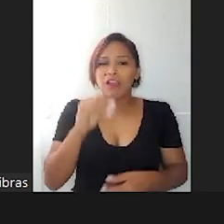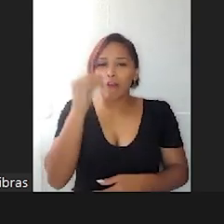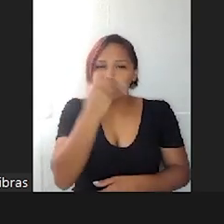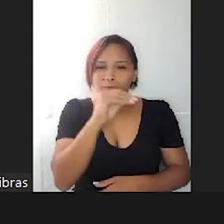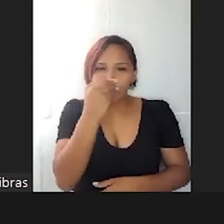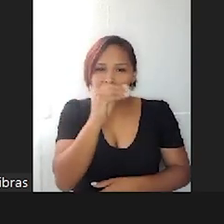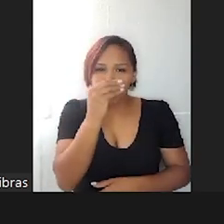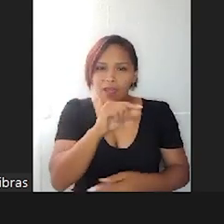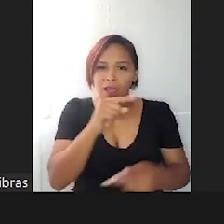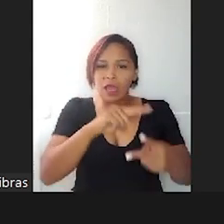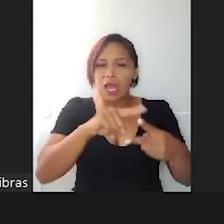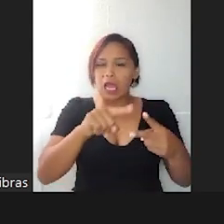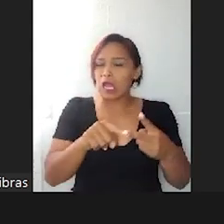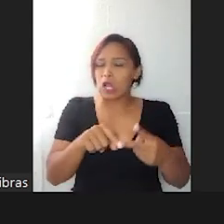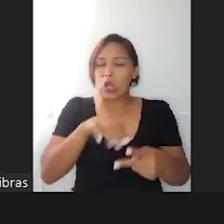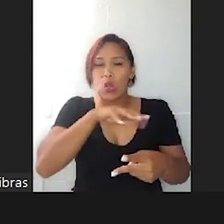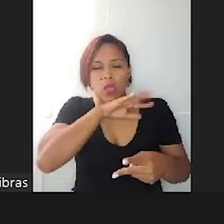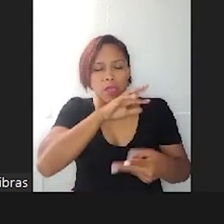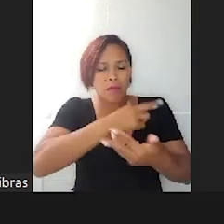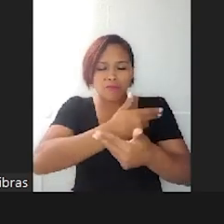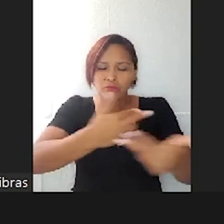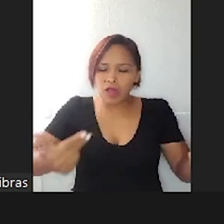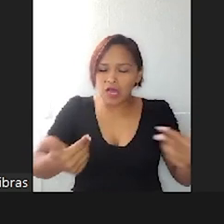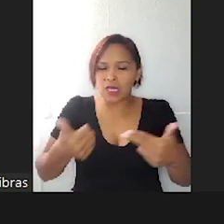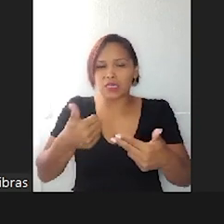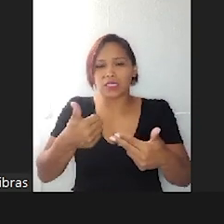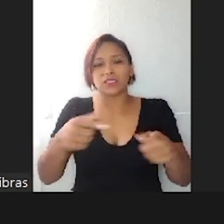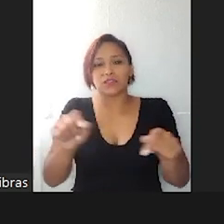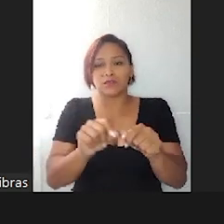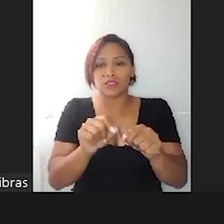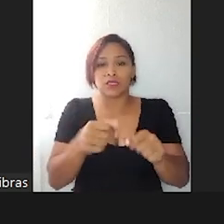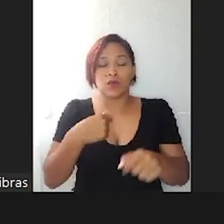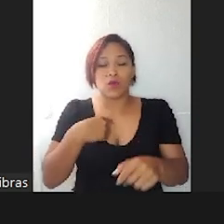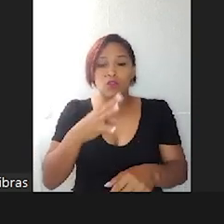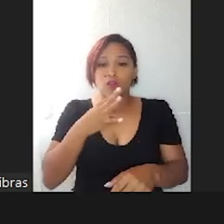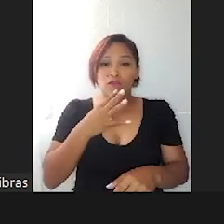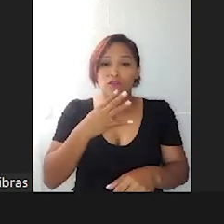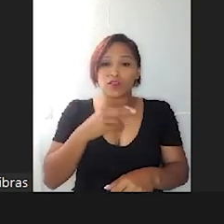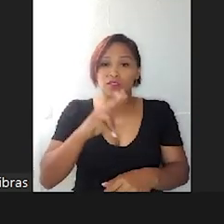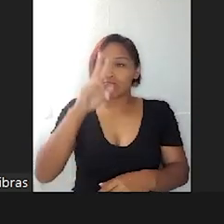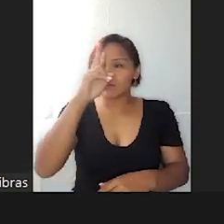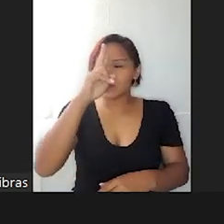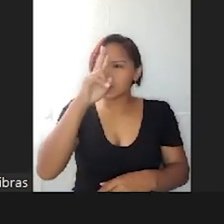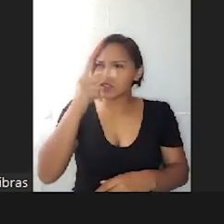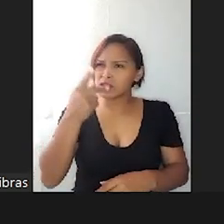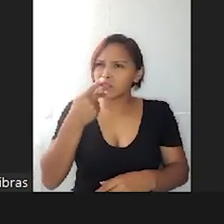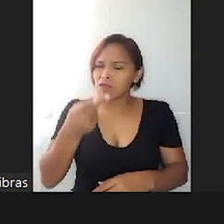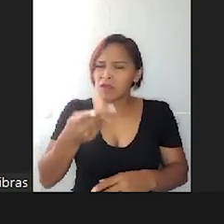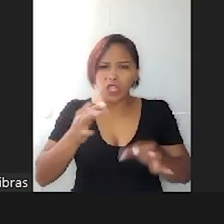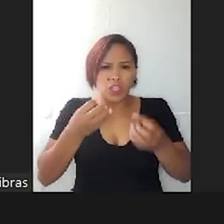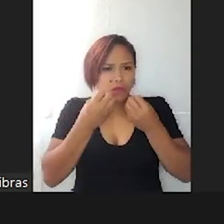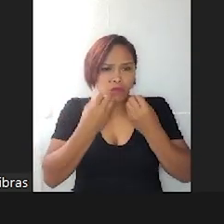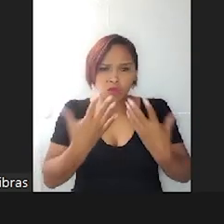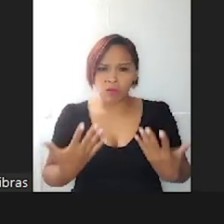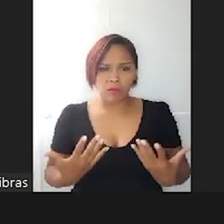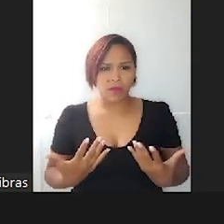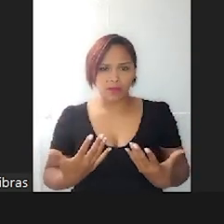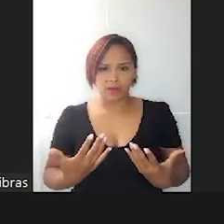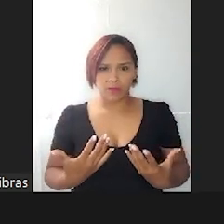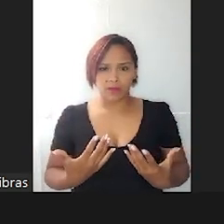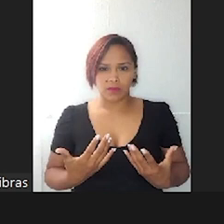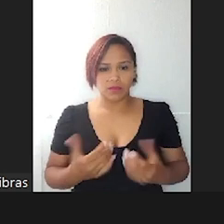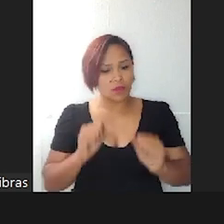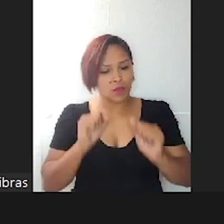incompetente para um monte de coisa e quando eu fui conhecer a minha história eu falei tá tudo bem posso me acolher.